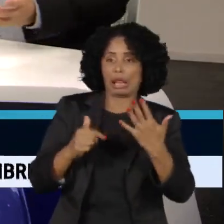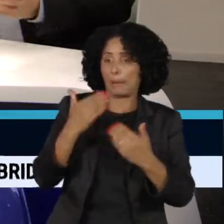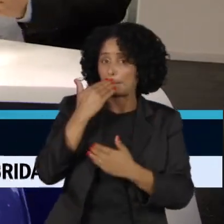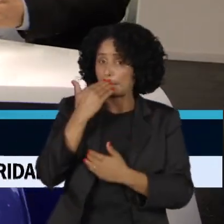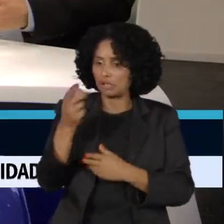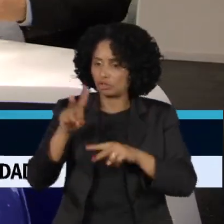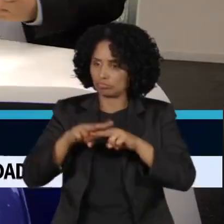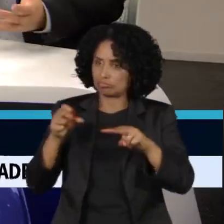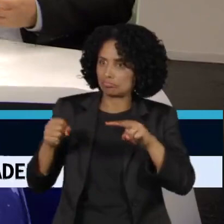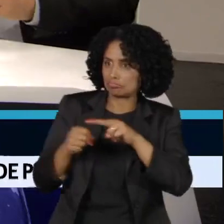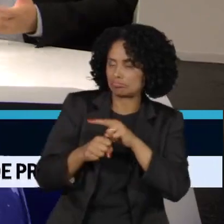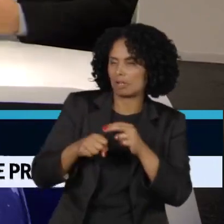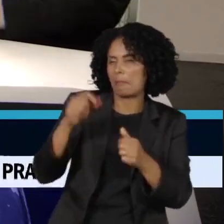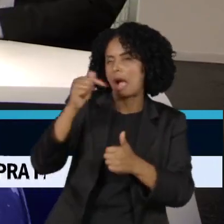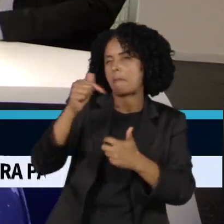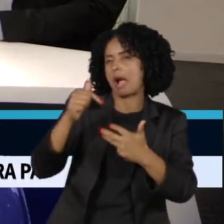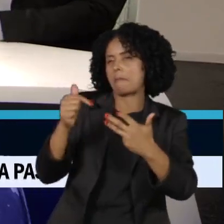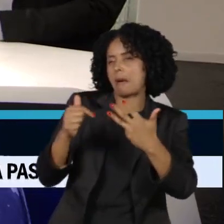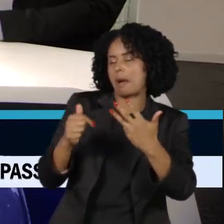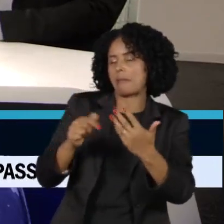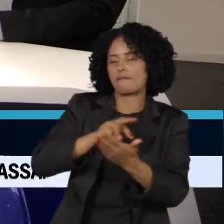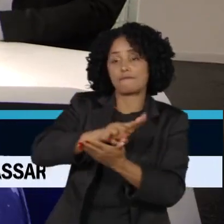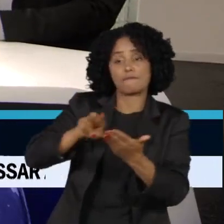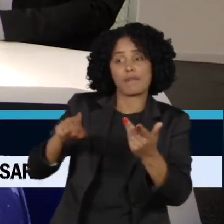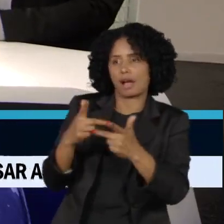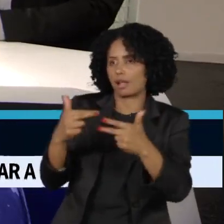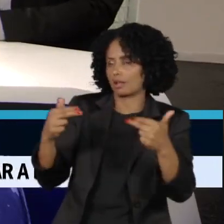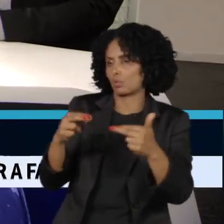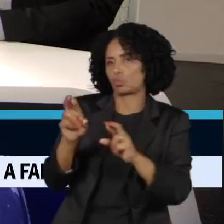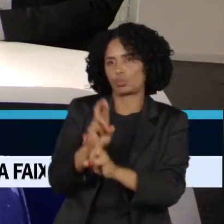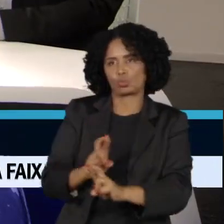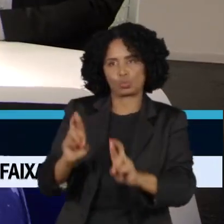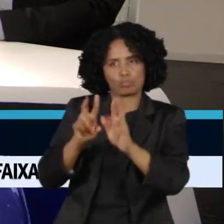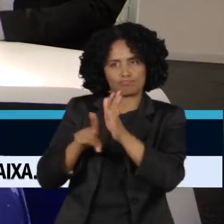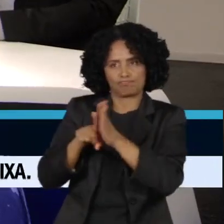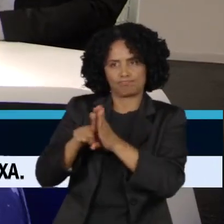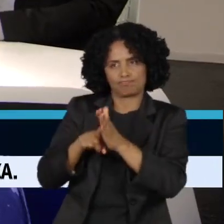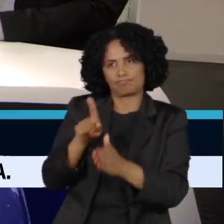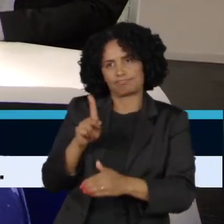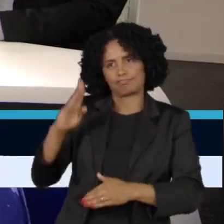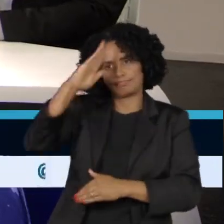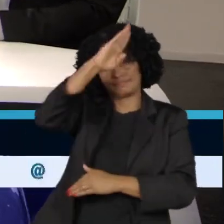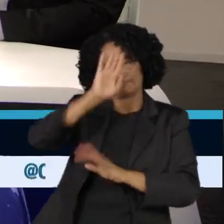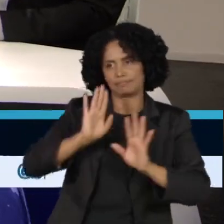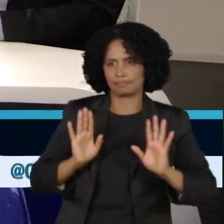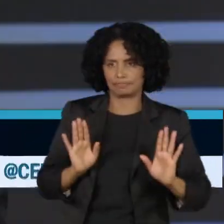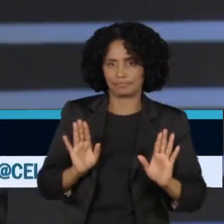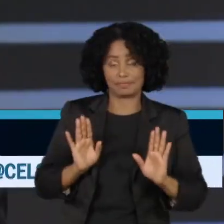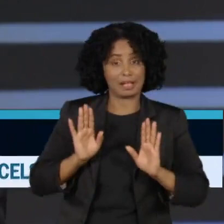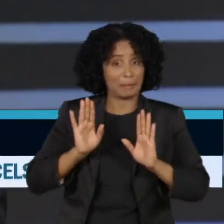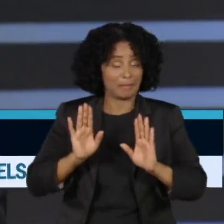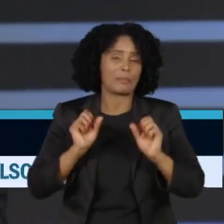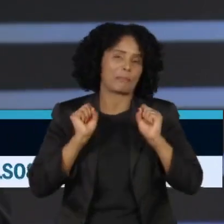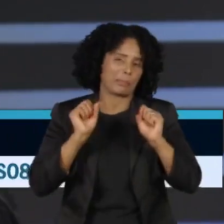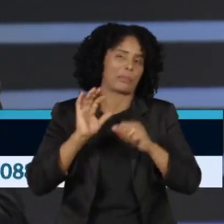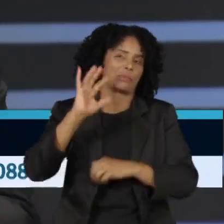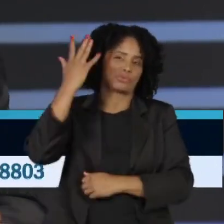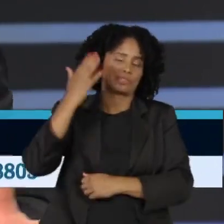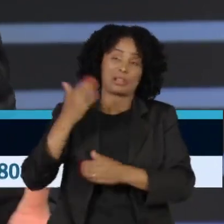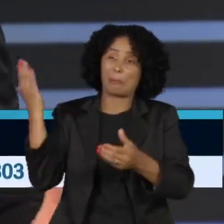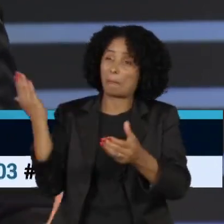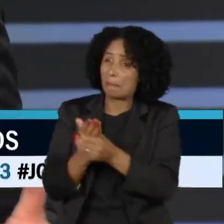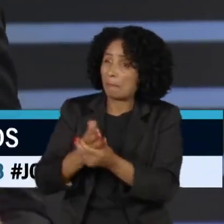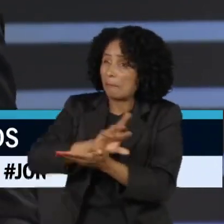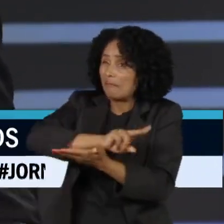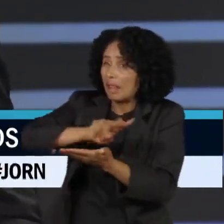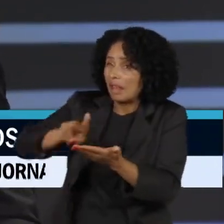tudo o que for necessário em curso de investigação. Bolsonaro pode esperar uma enxurrada de processos, tanto